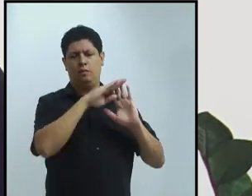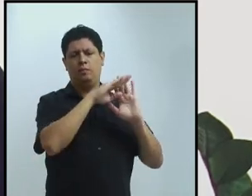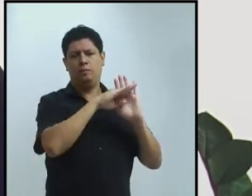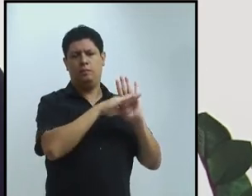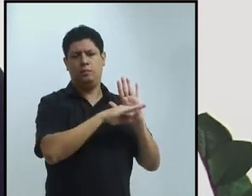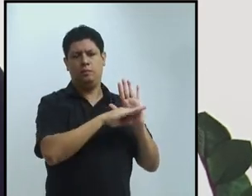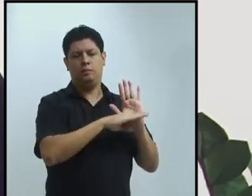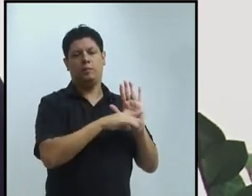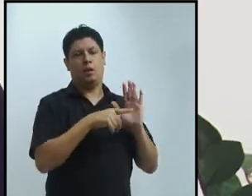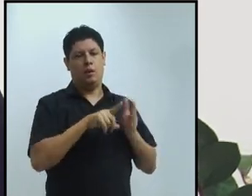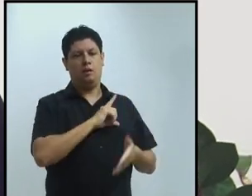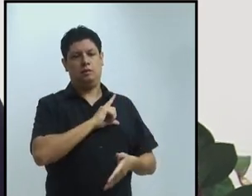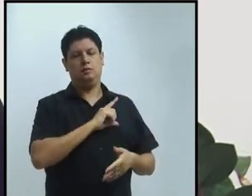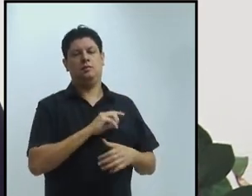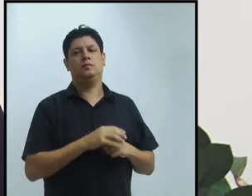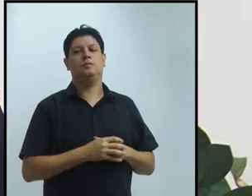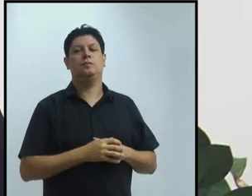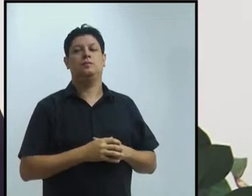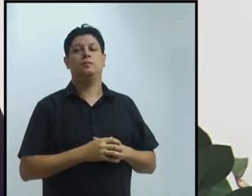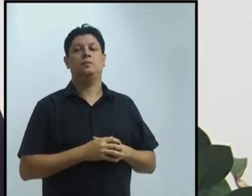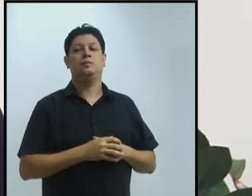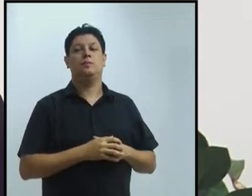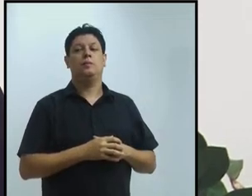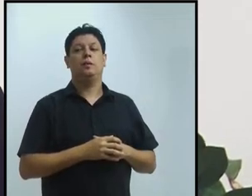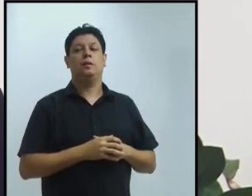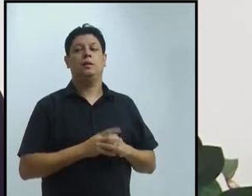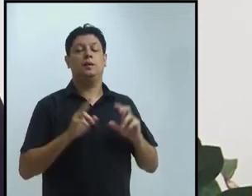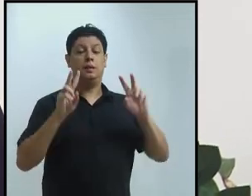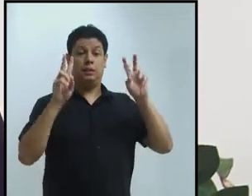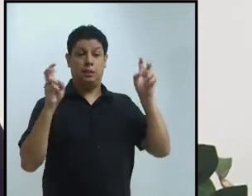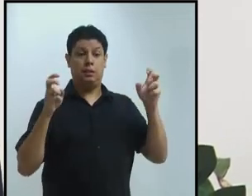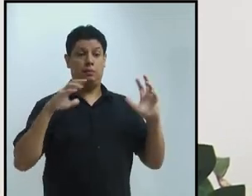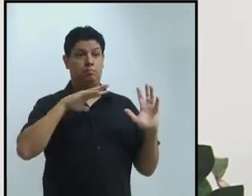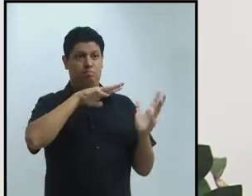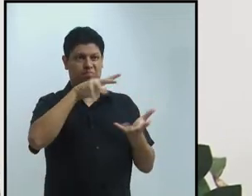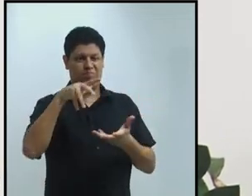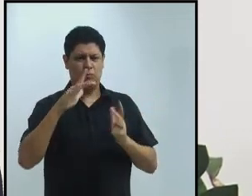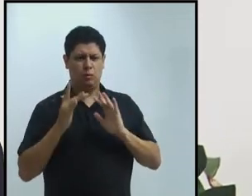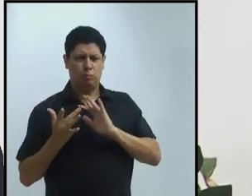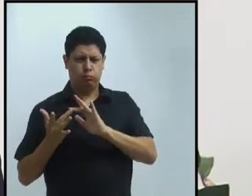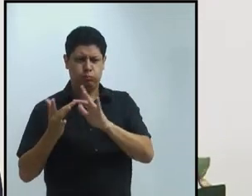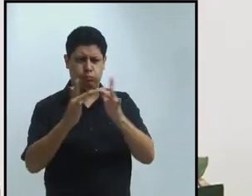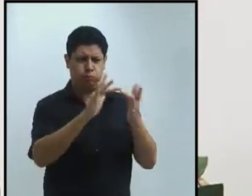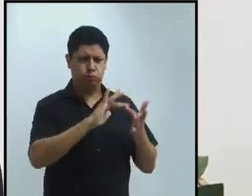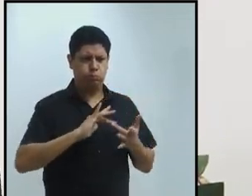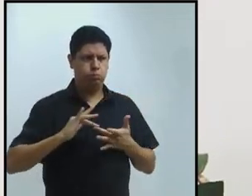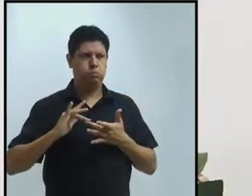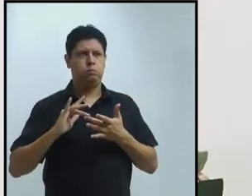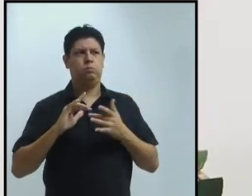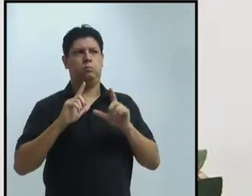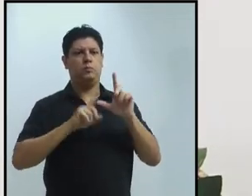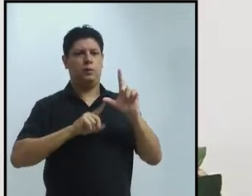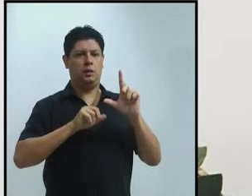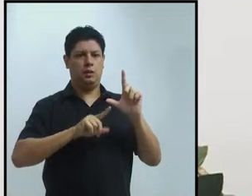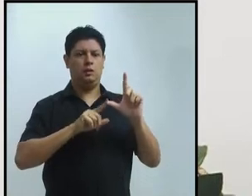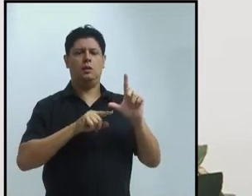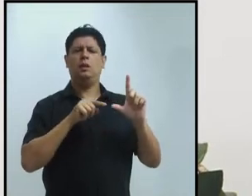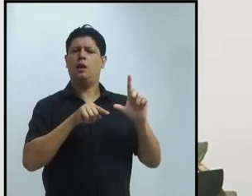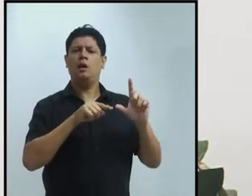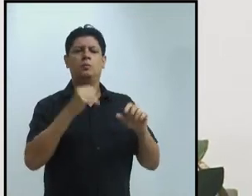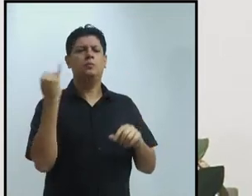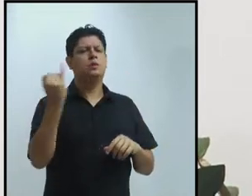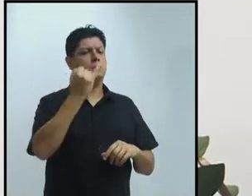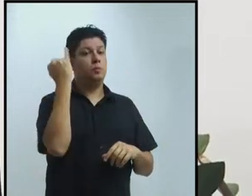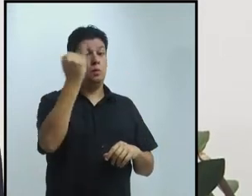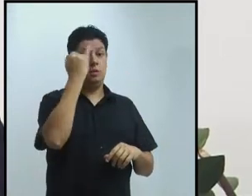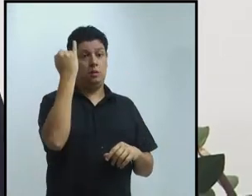é muito caro, a atual gestão e as gestões antigas também. Por quê? Porque, como a